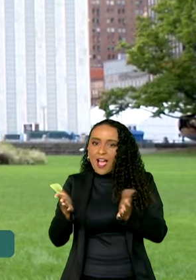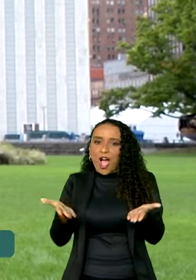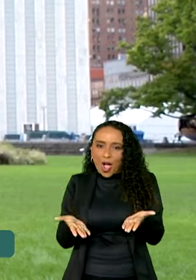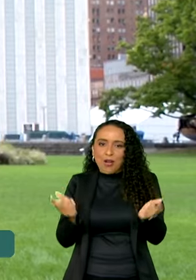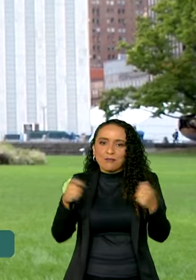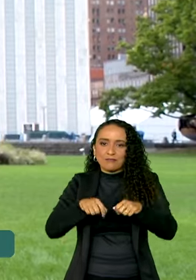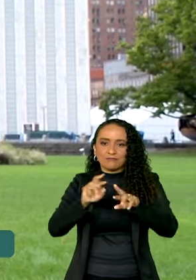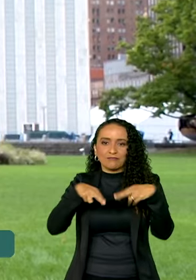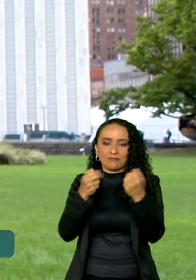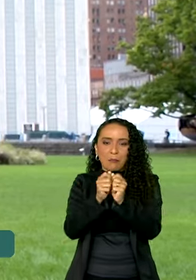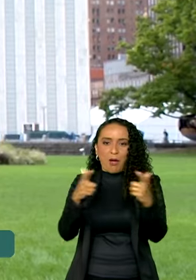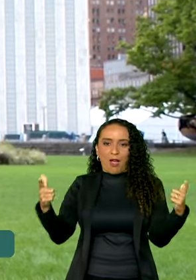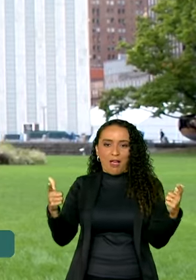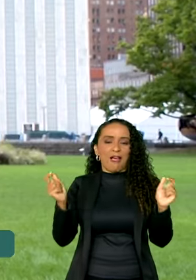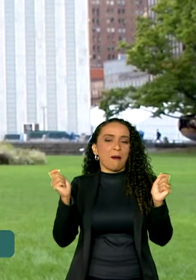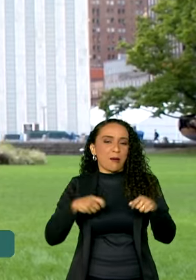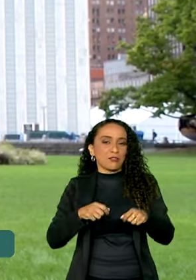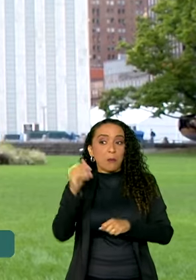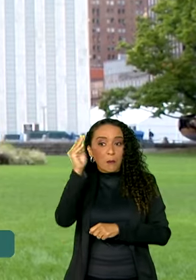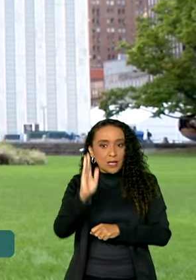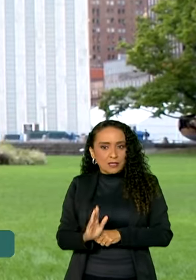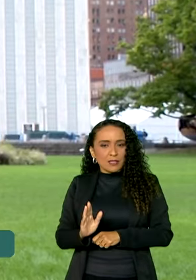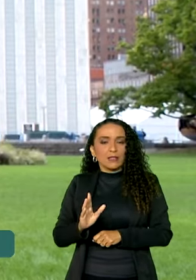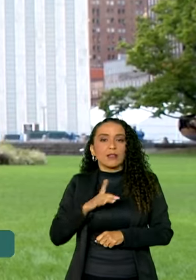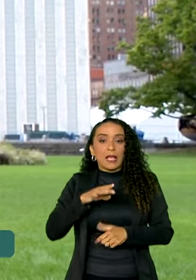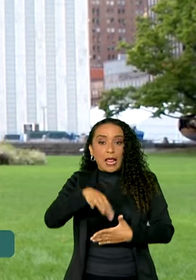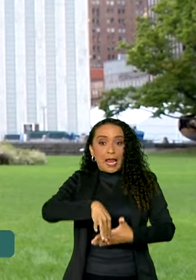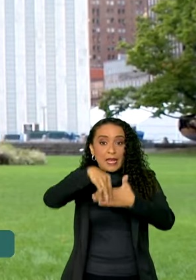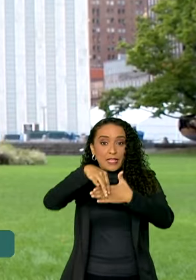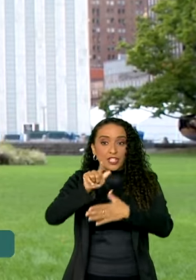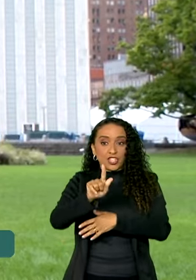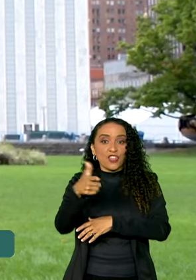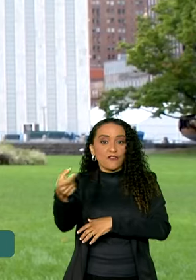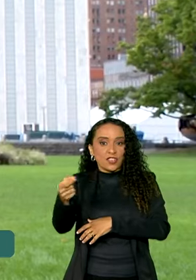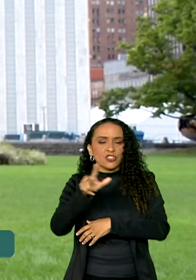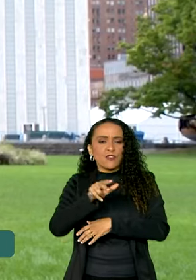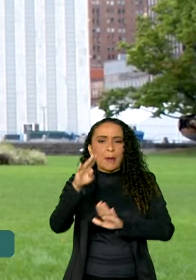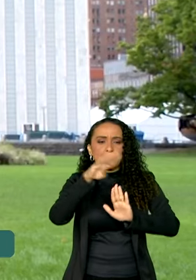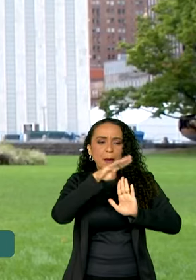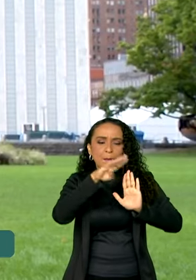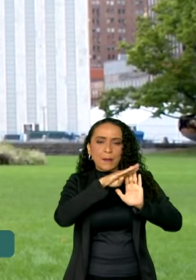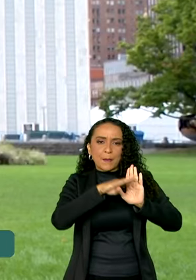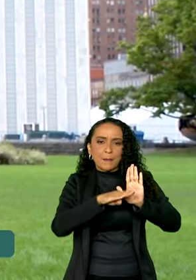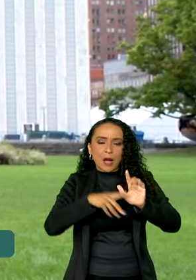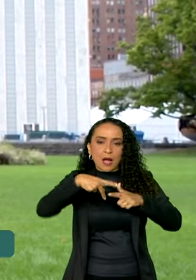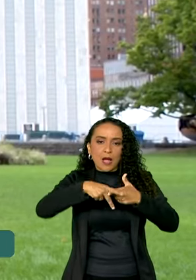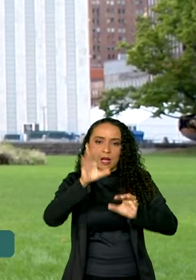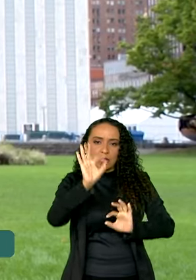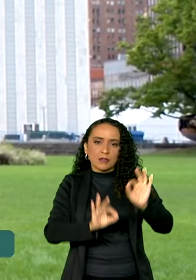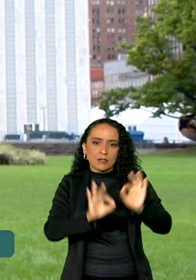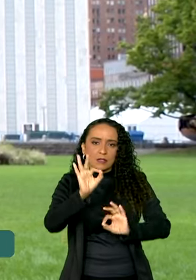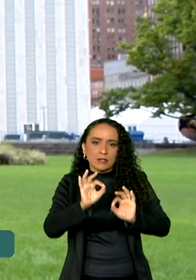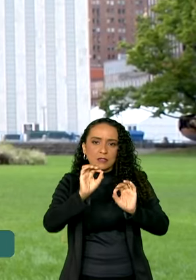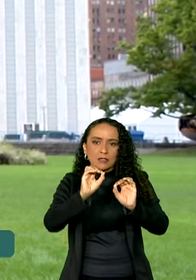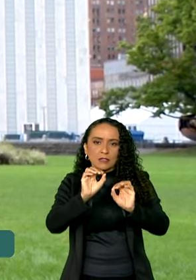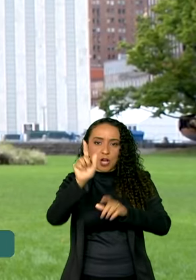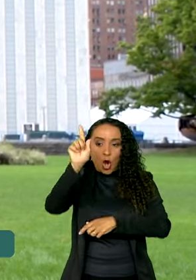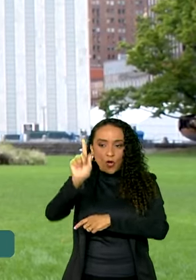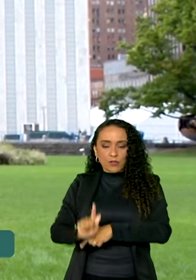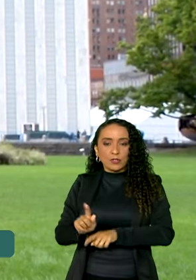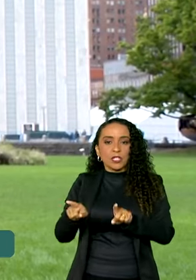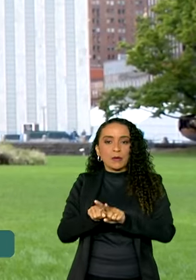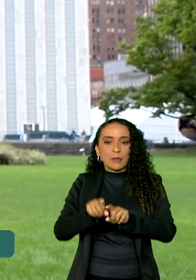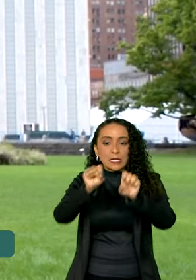será uma reunião ampliada. O Brasil preside o G20 e vai pautar a reforma da governança e do sistema